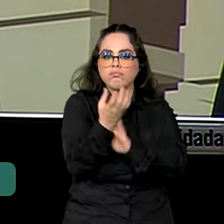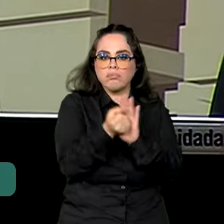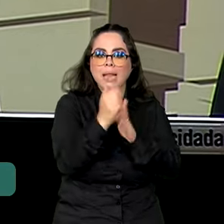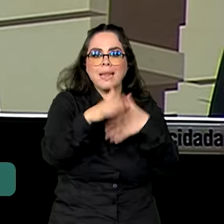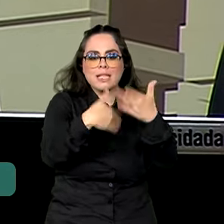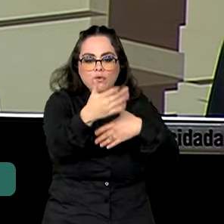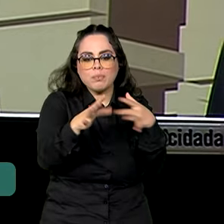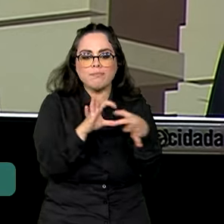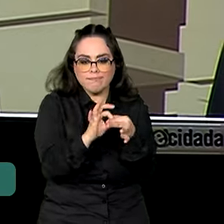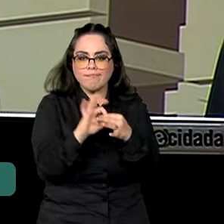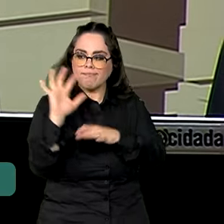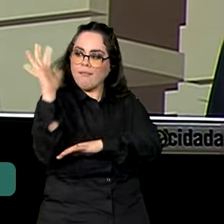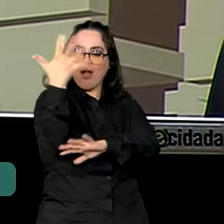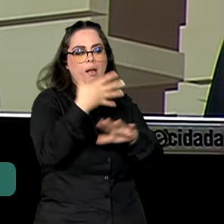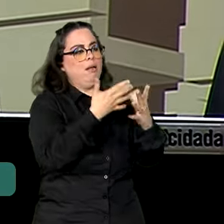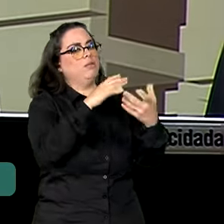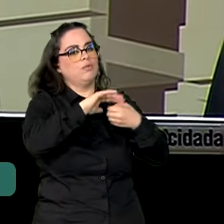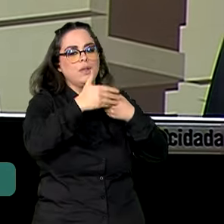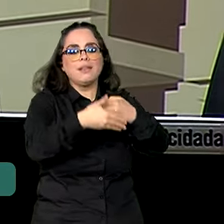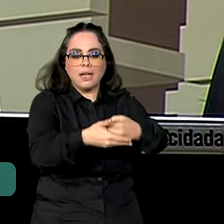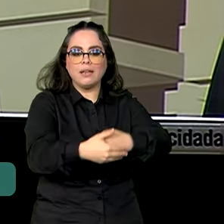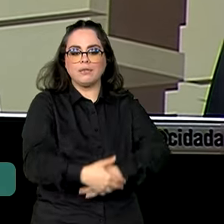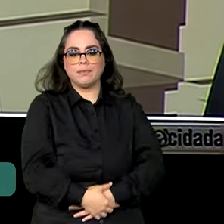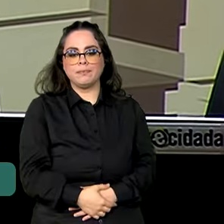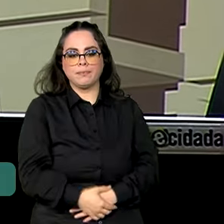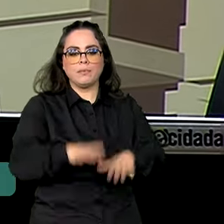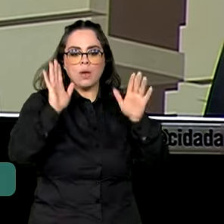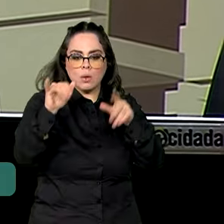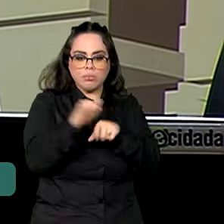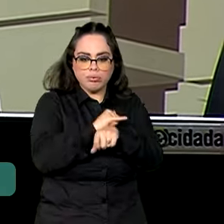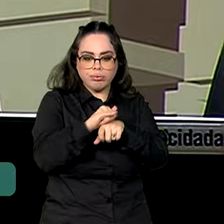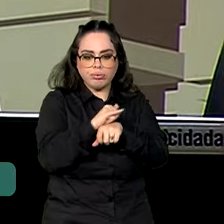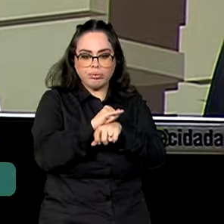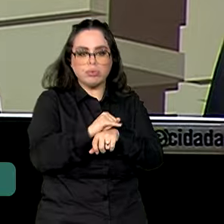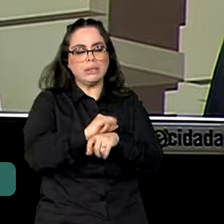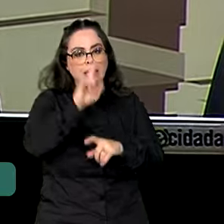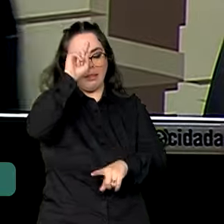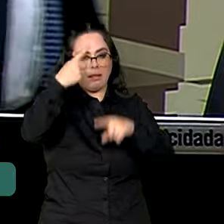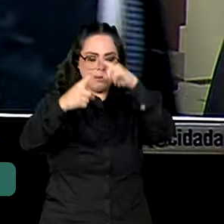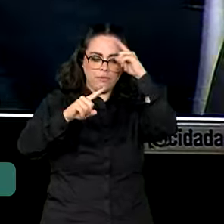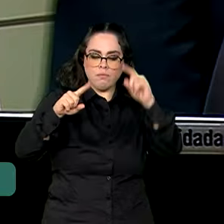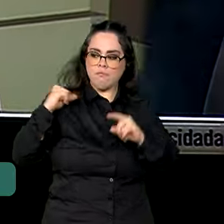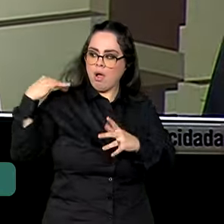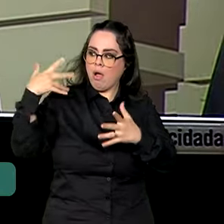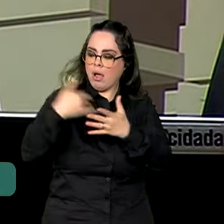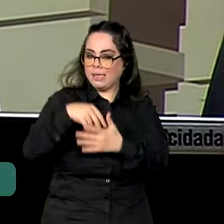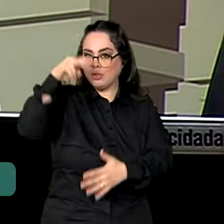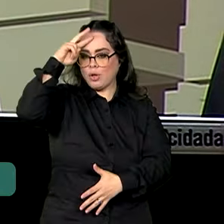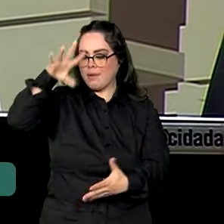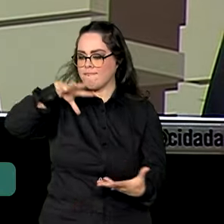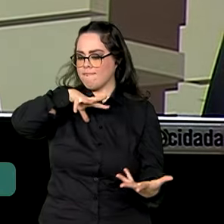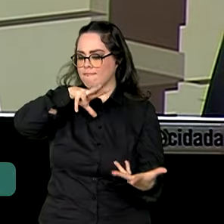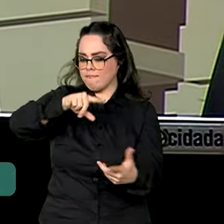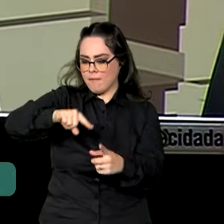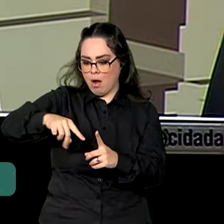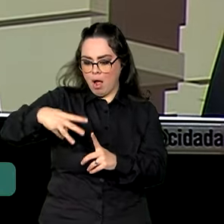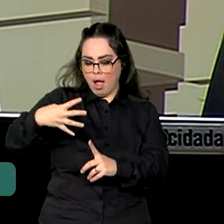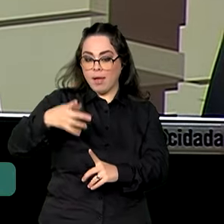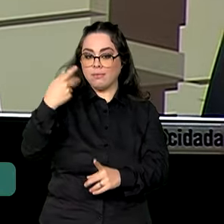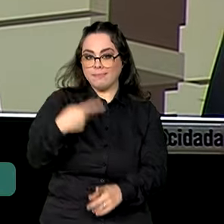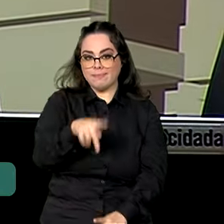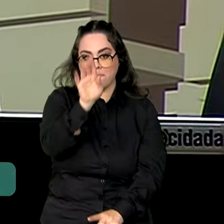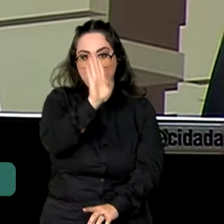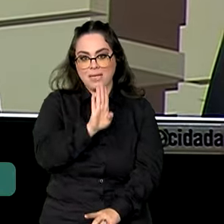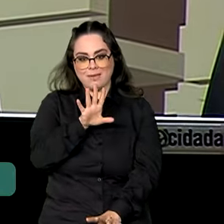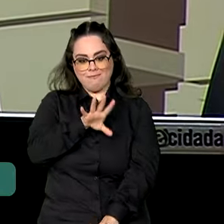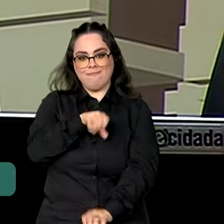seja ambientalmente sustentável. Muitas das soluções para os desafios que a história coloca à humanidade passam pelo Brasil e a